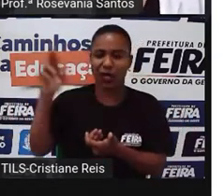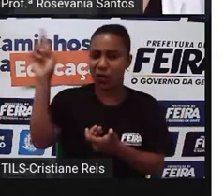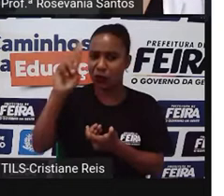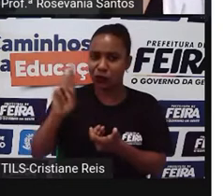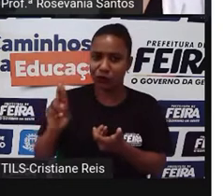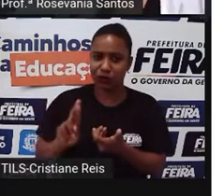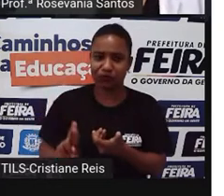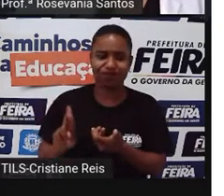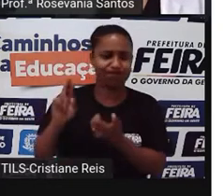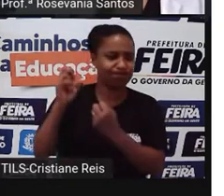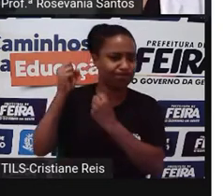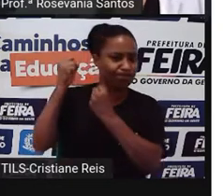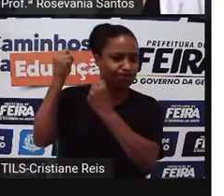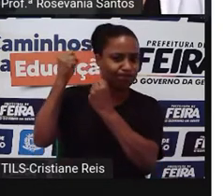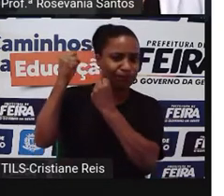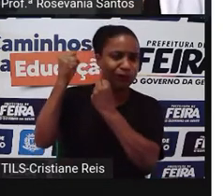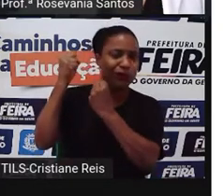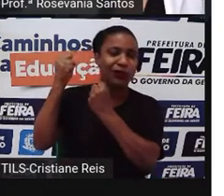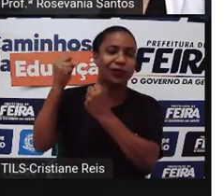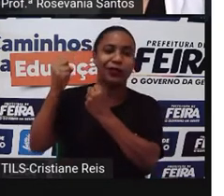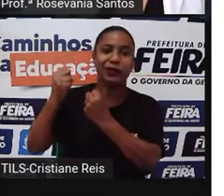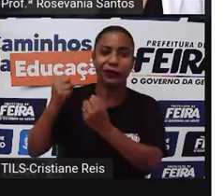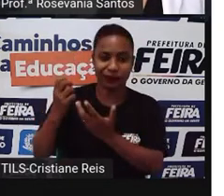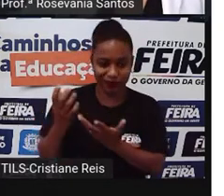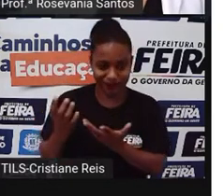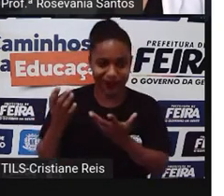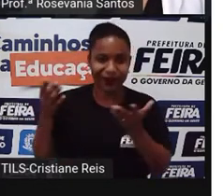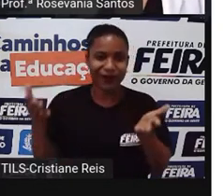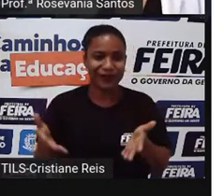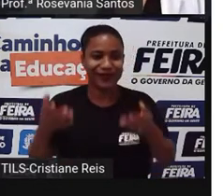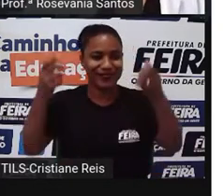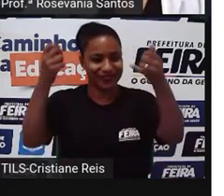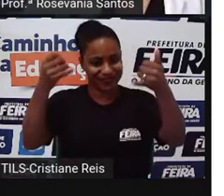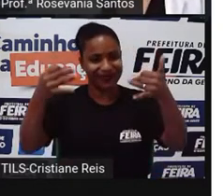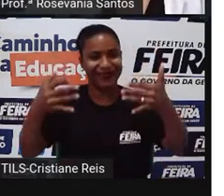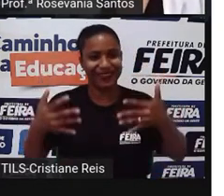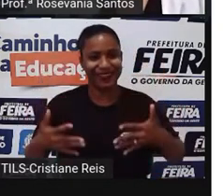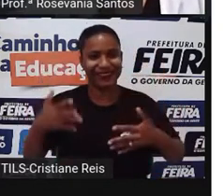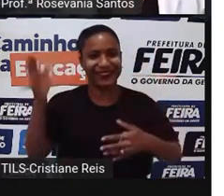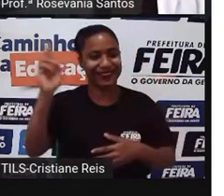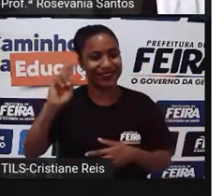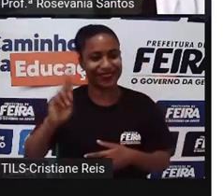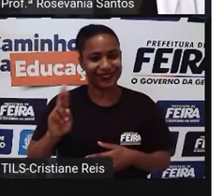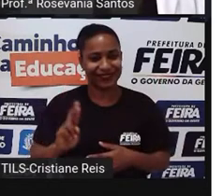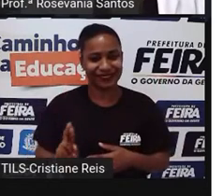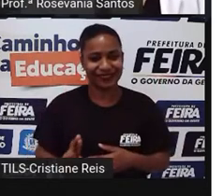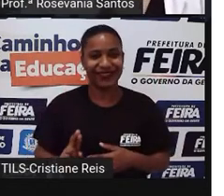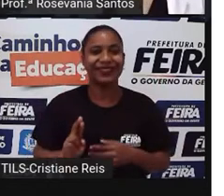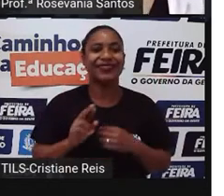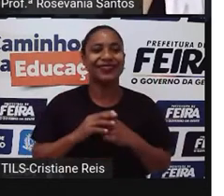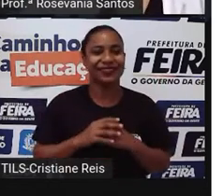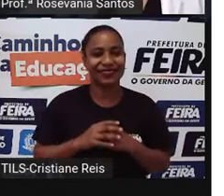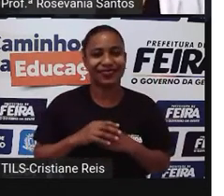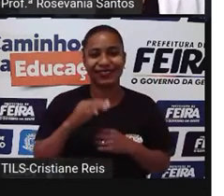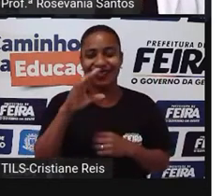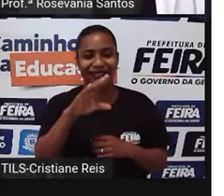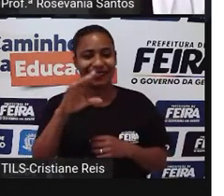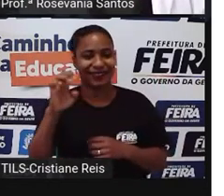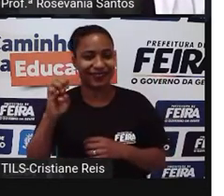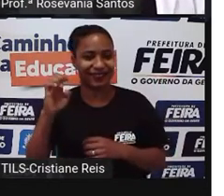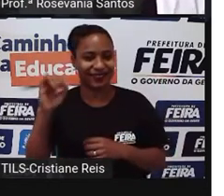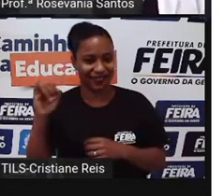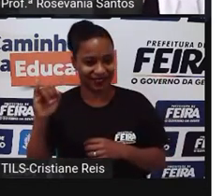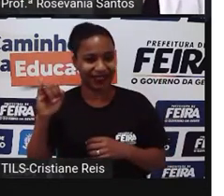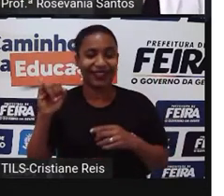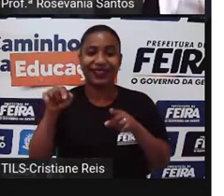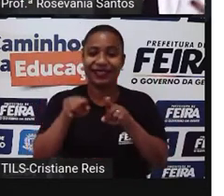não podia deixar, né? De estar no nosso conteúdo hoje. E é sobre a Rússia que nós vamos falar e sobre a SEI, né? A Comunidade dos Estados